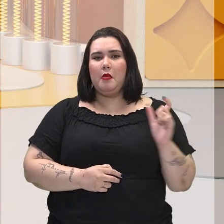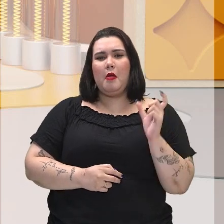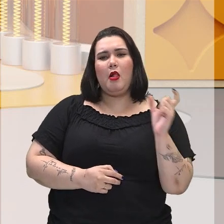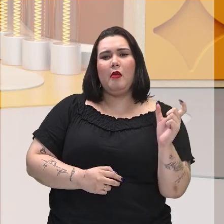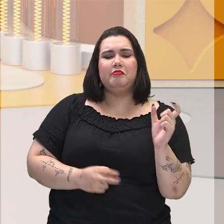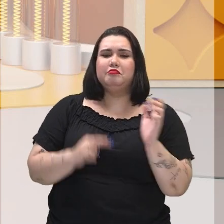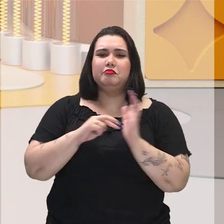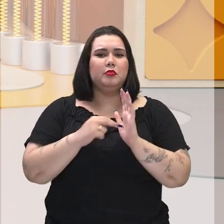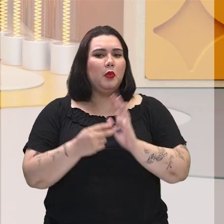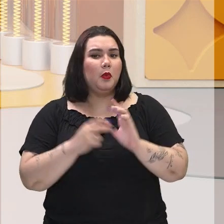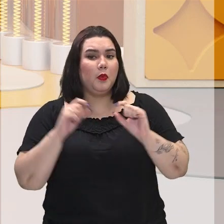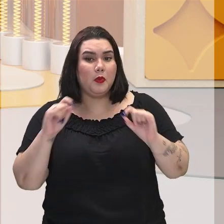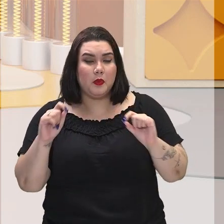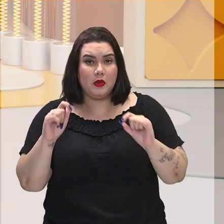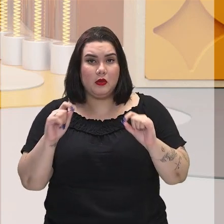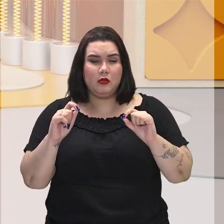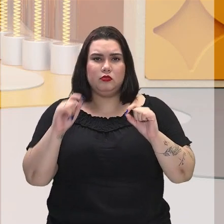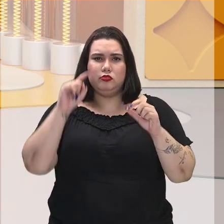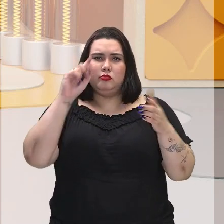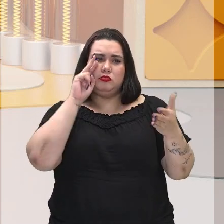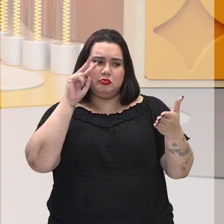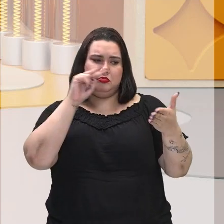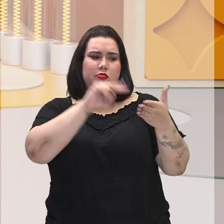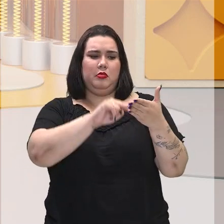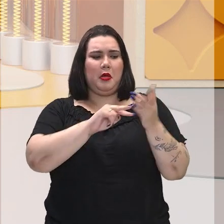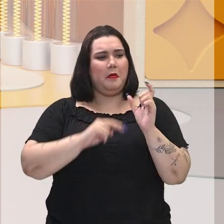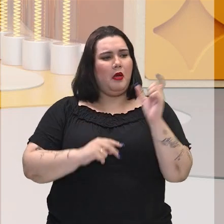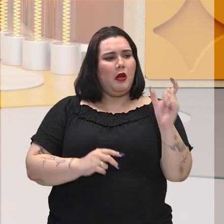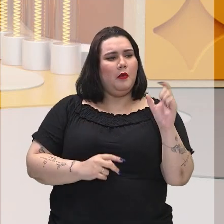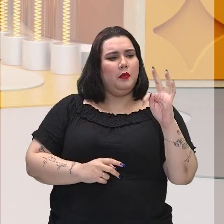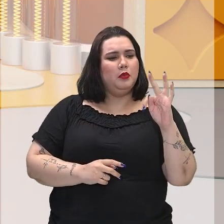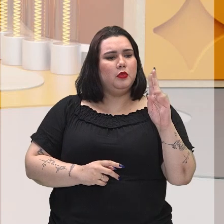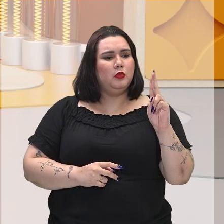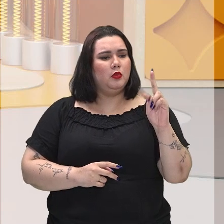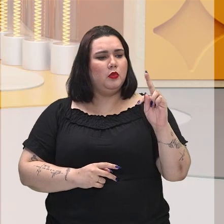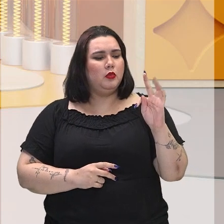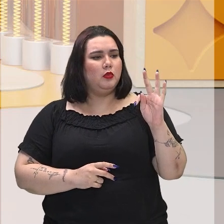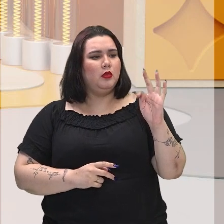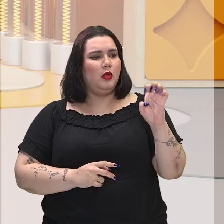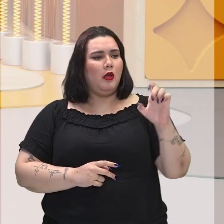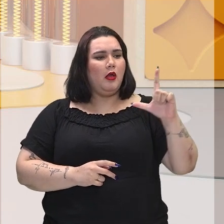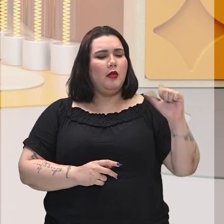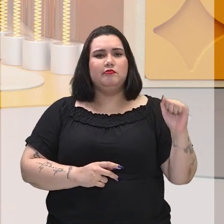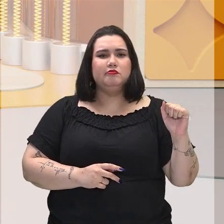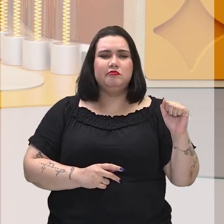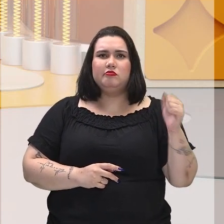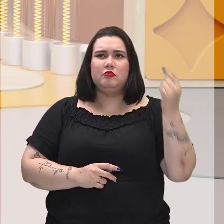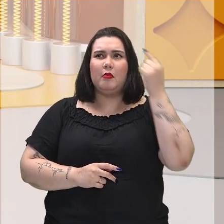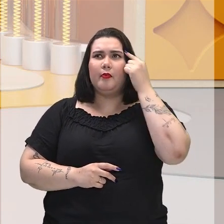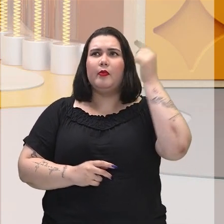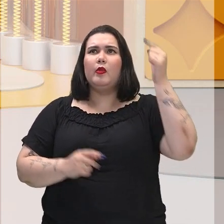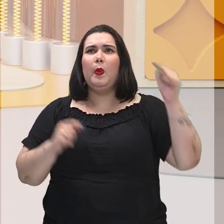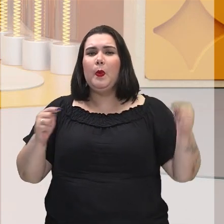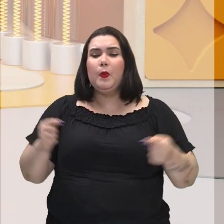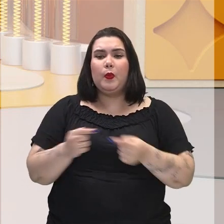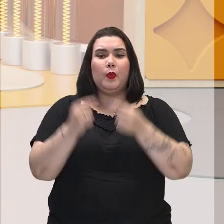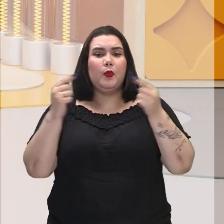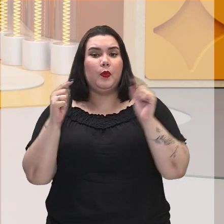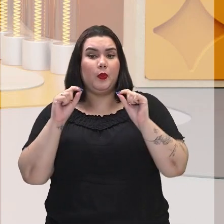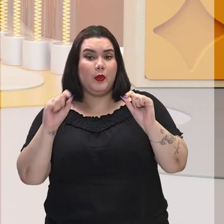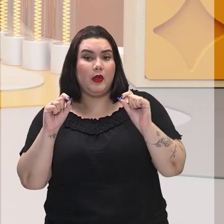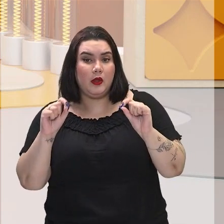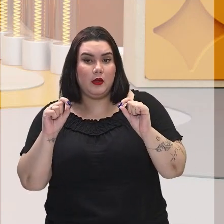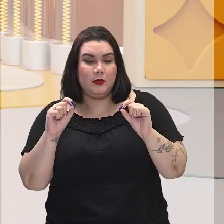Quando você ouve essa palavra, o que ele veio à mente de início? O que você pensa sobre o que é tutela?